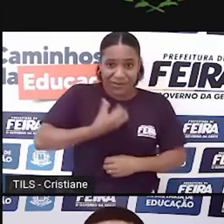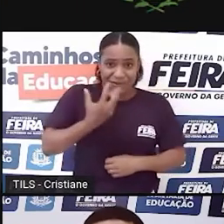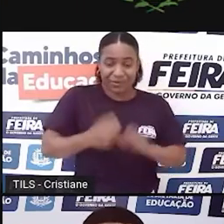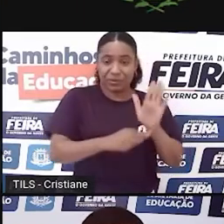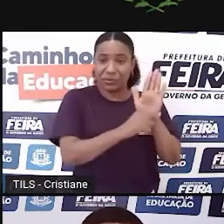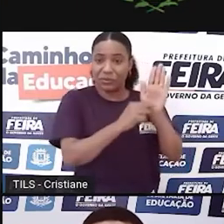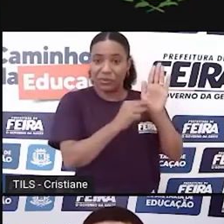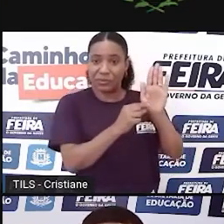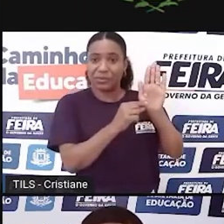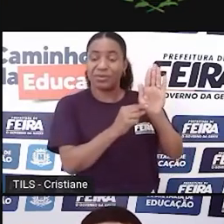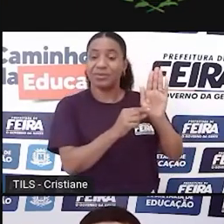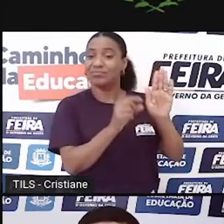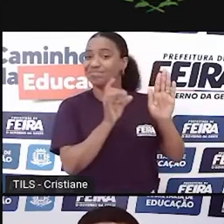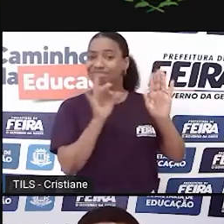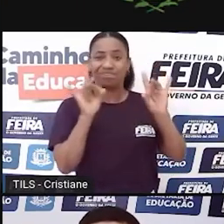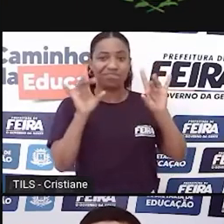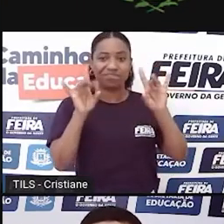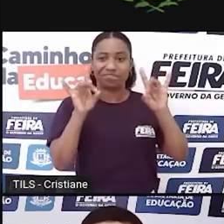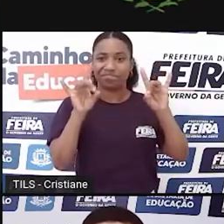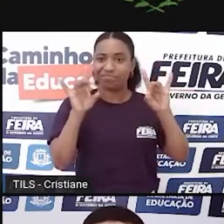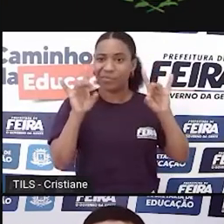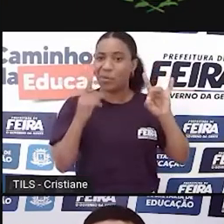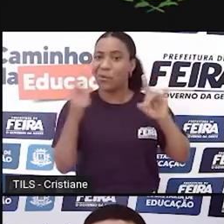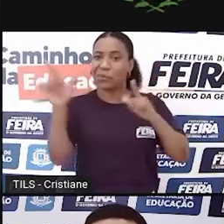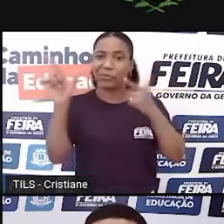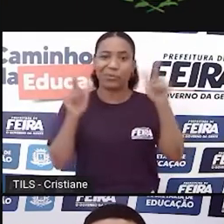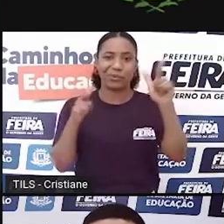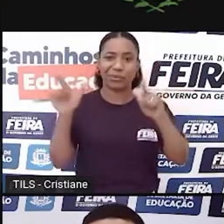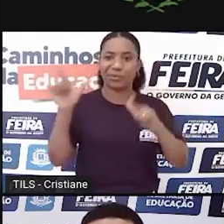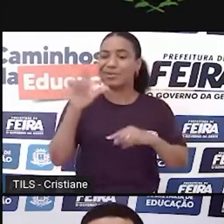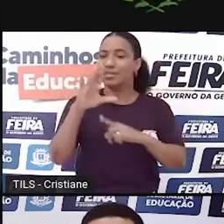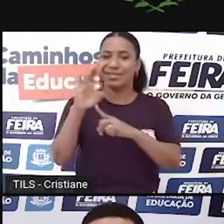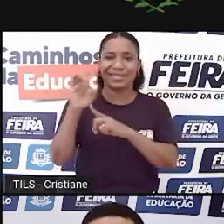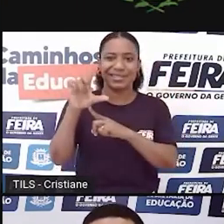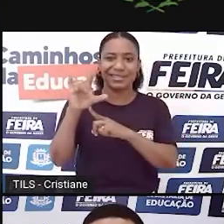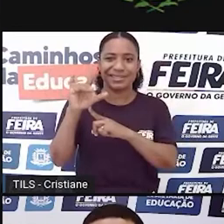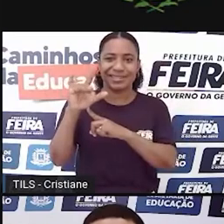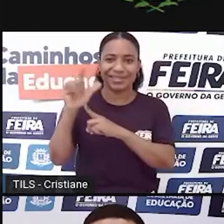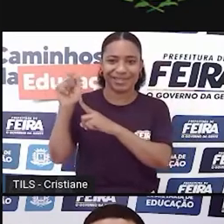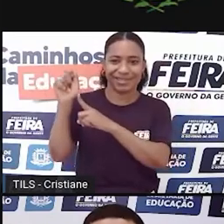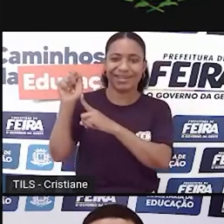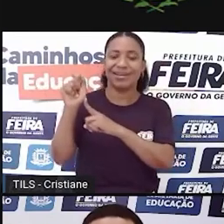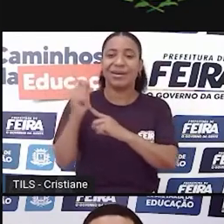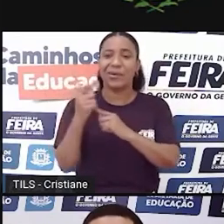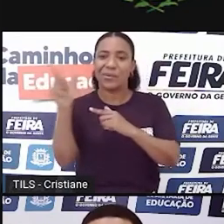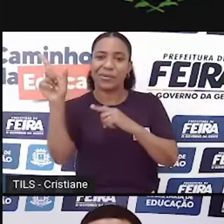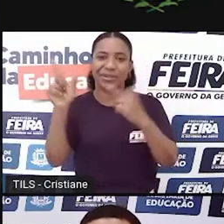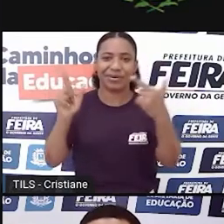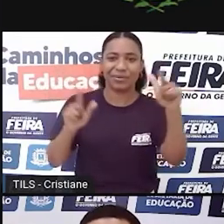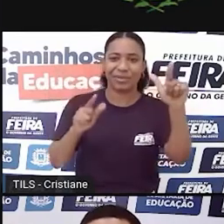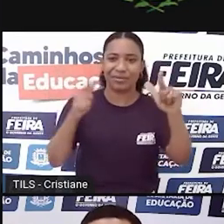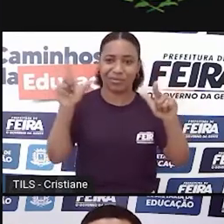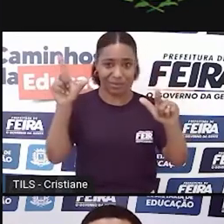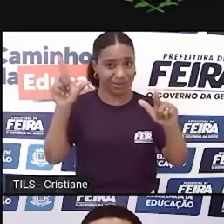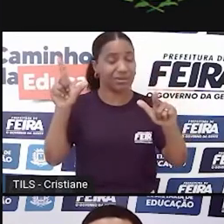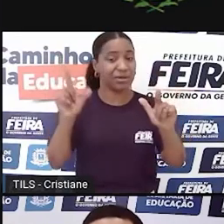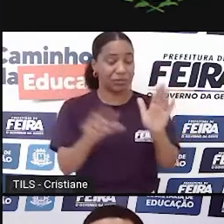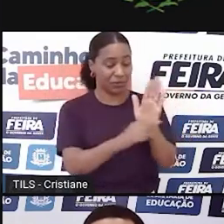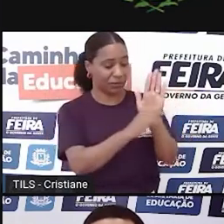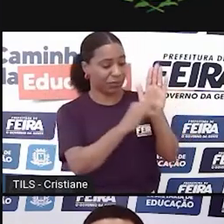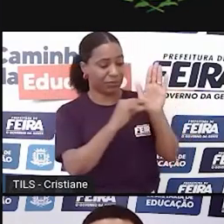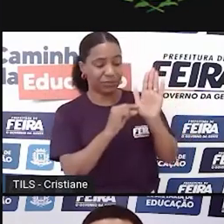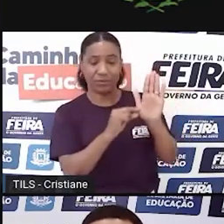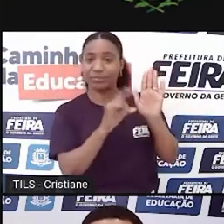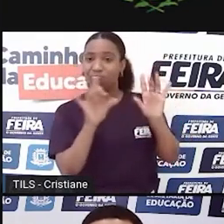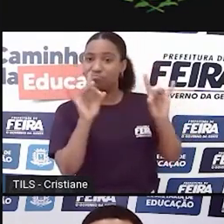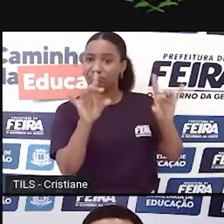não dá mais, não cabe mais levarmos somente a literatura canônica, que eu gosto também. Machado de Assis